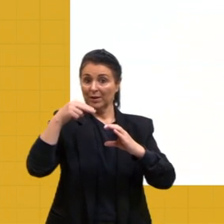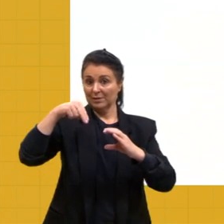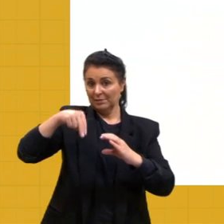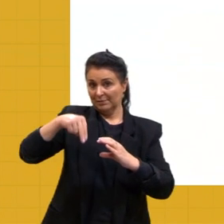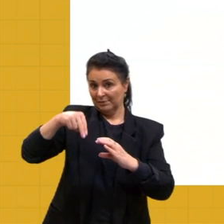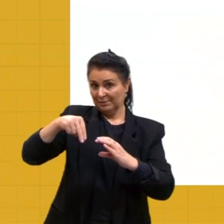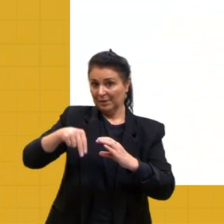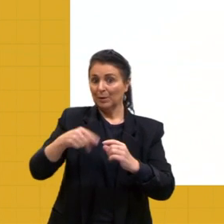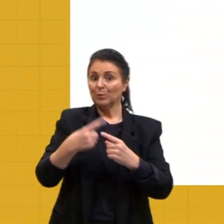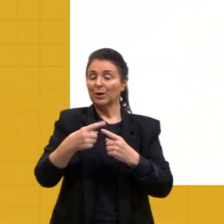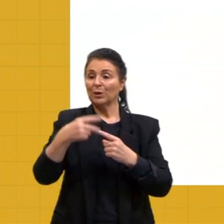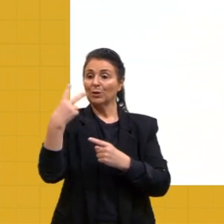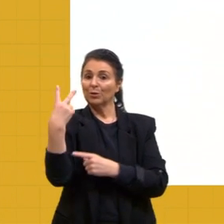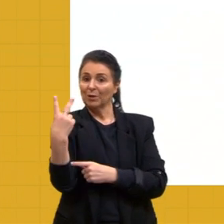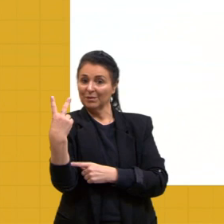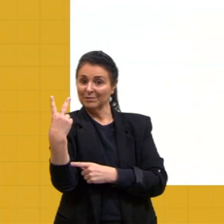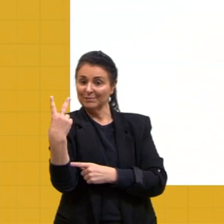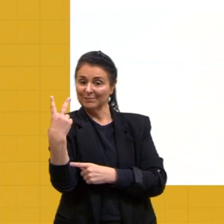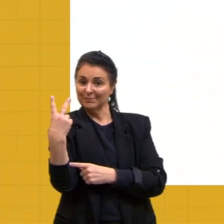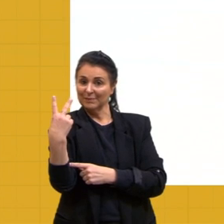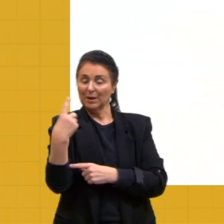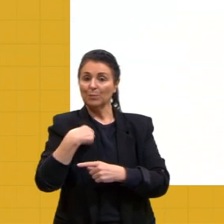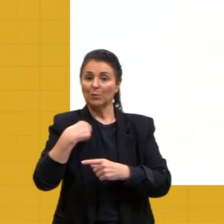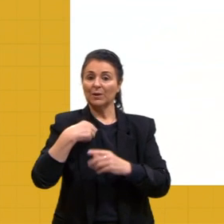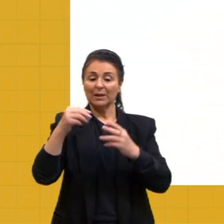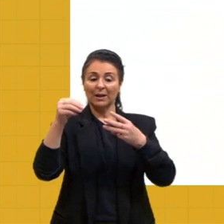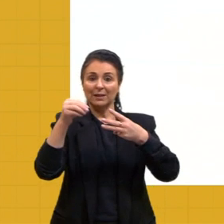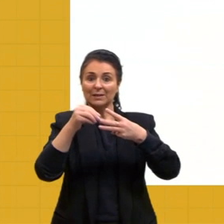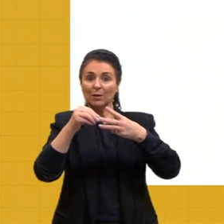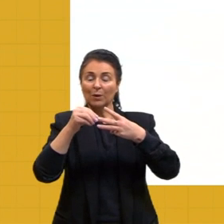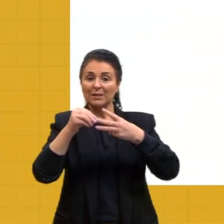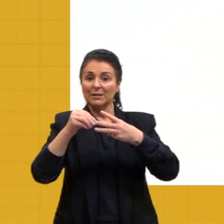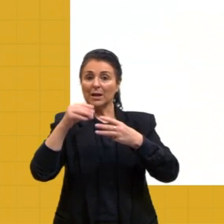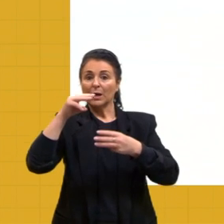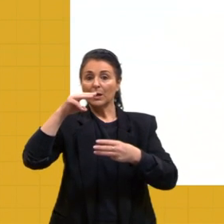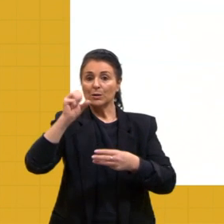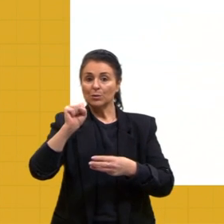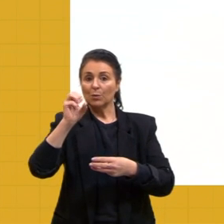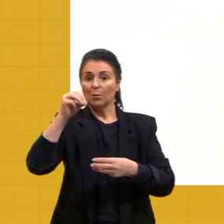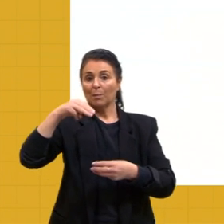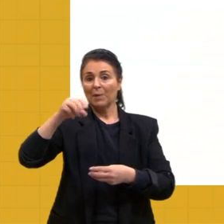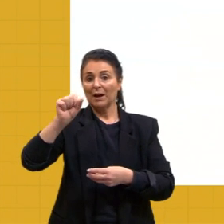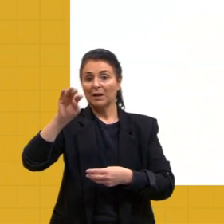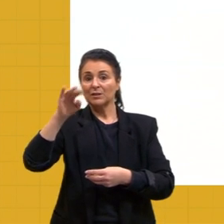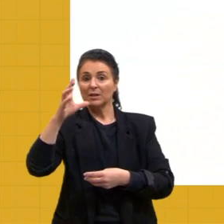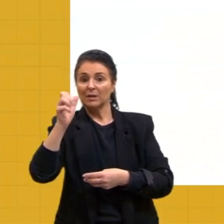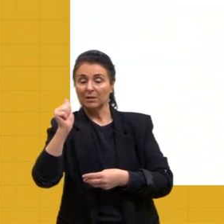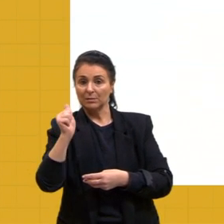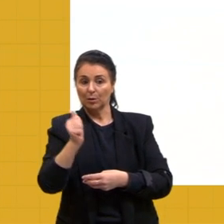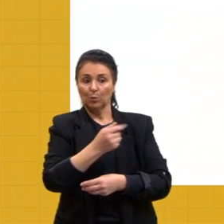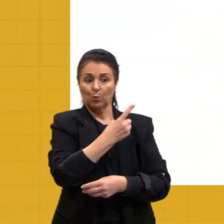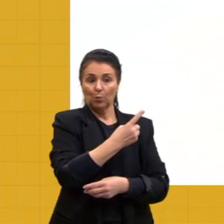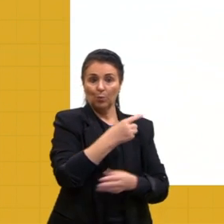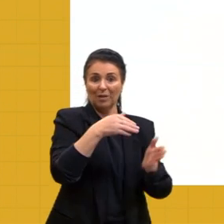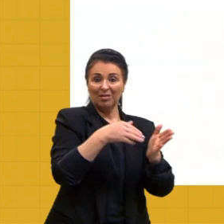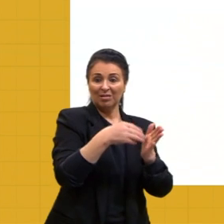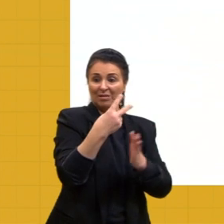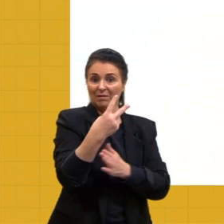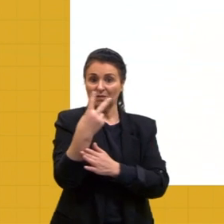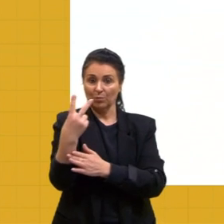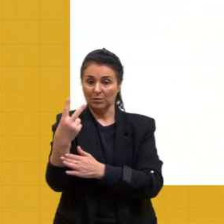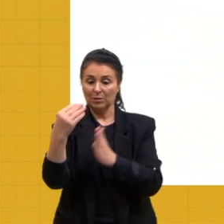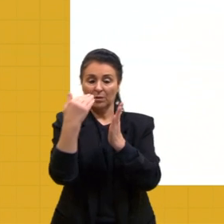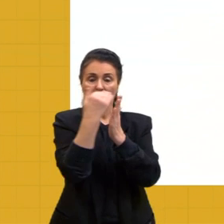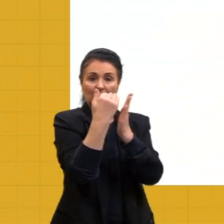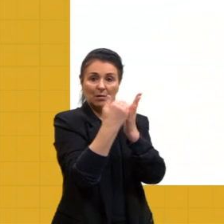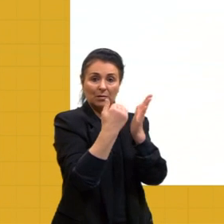aos pares, como nas células somáticas que eu falei para vocês, né? Da número 1 a 22. E também são classificadas